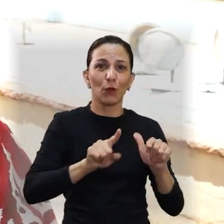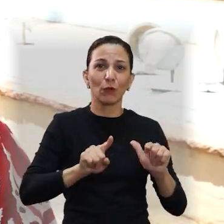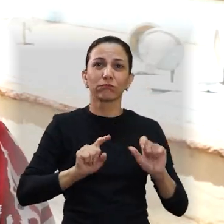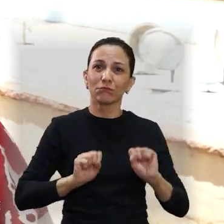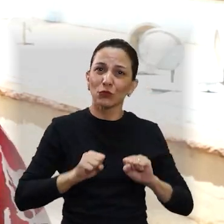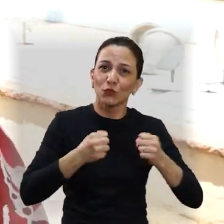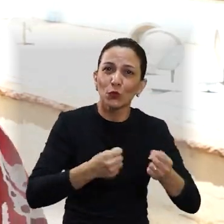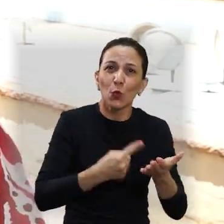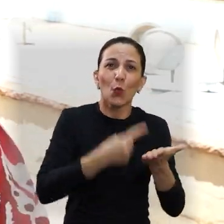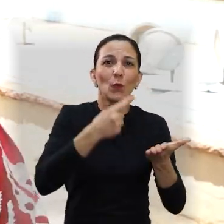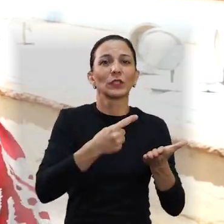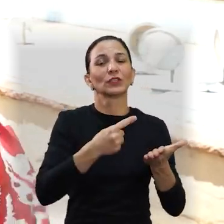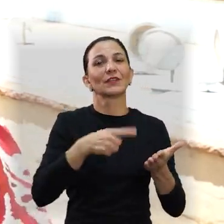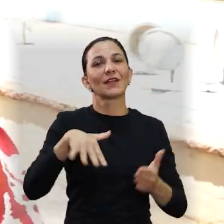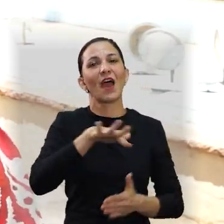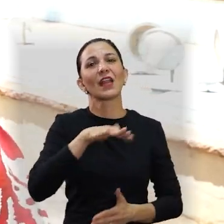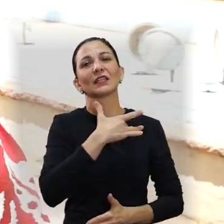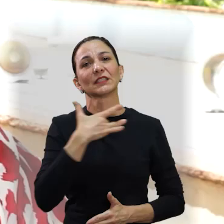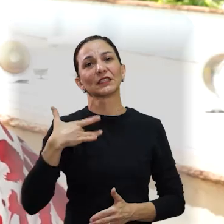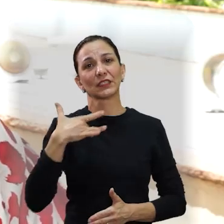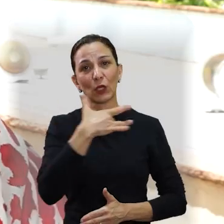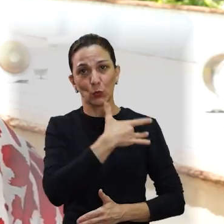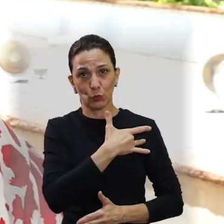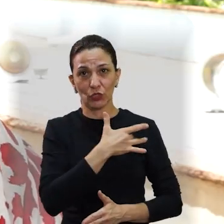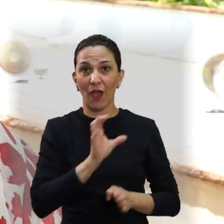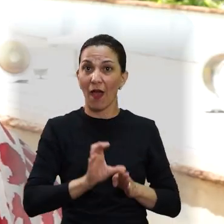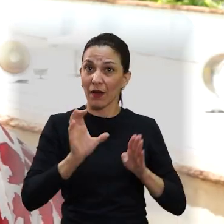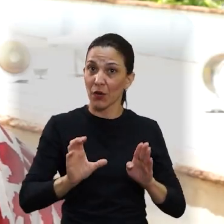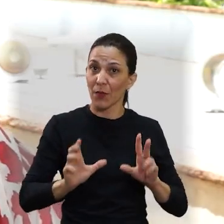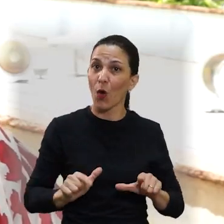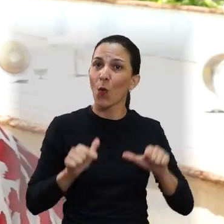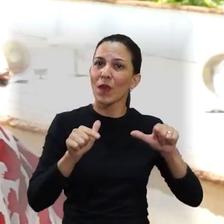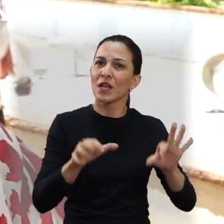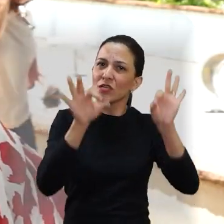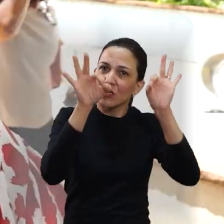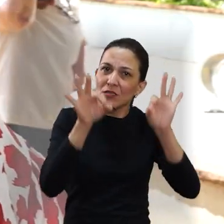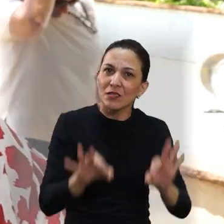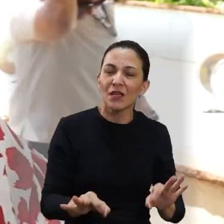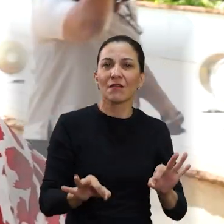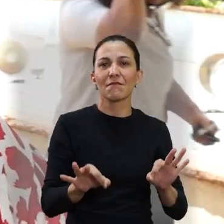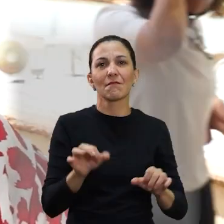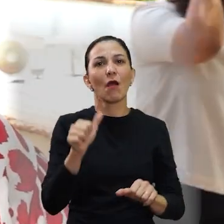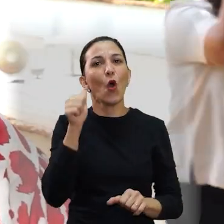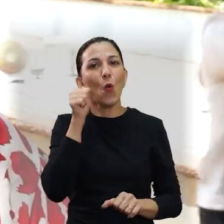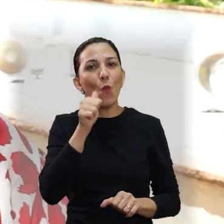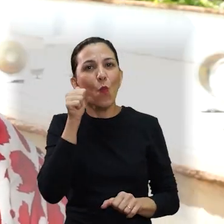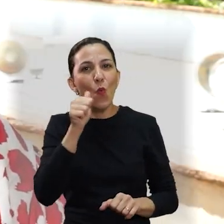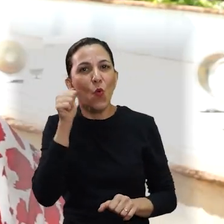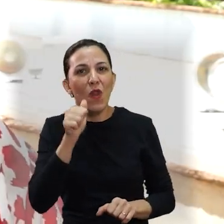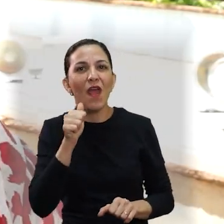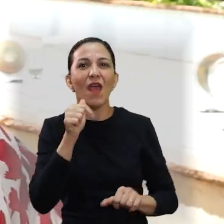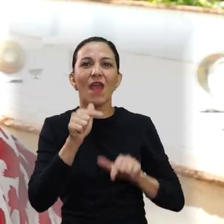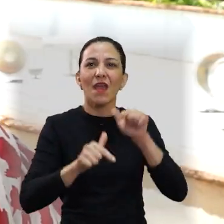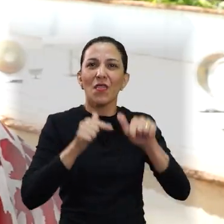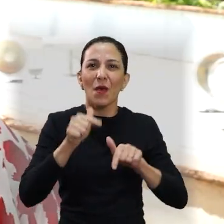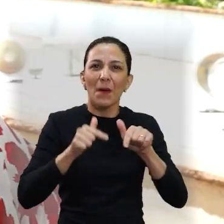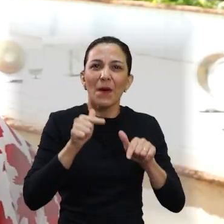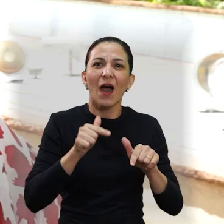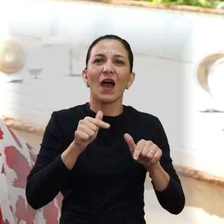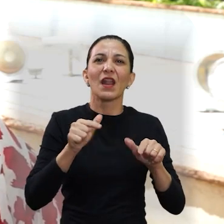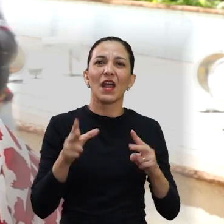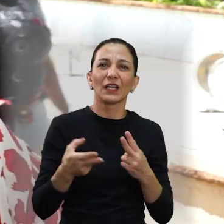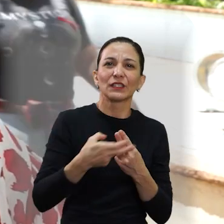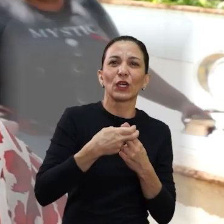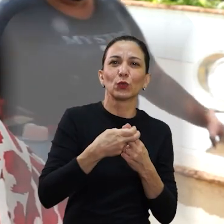sempre se empenhando e muito comprometida. Então hoje a Câmara faz uma justa homenagem a uma grande trabalhadora e